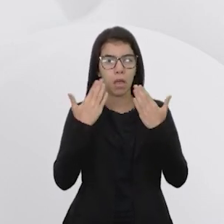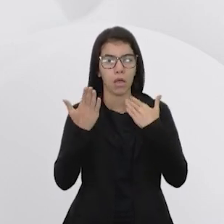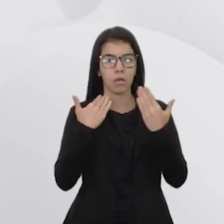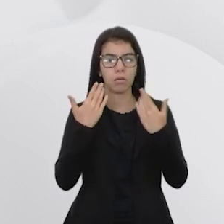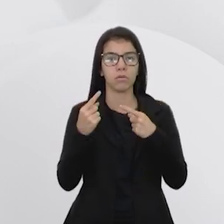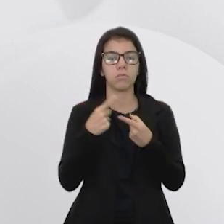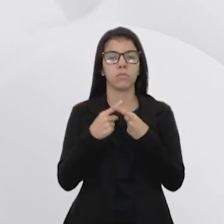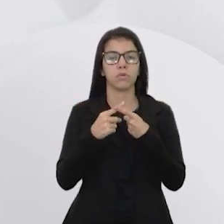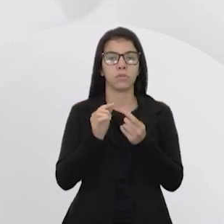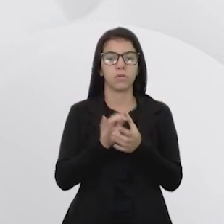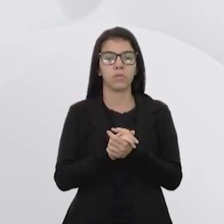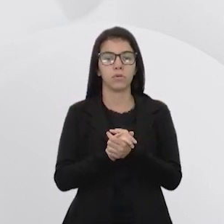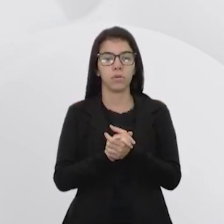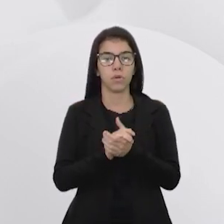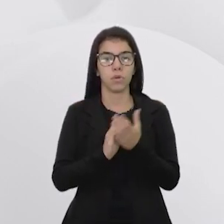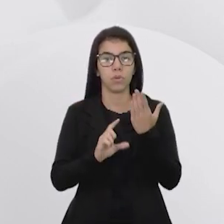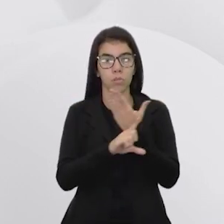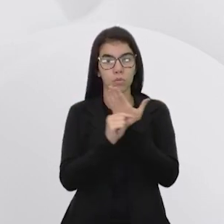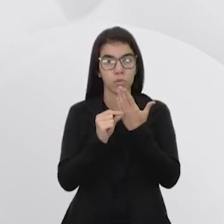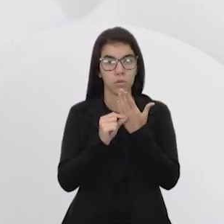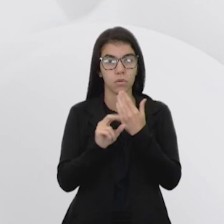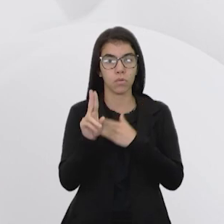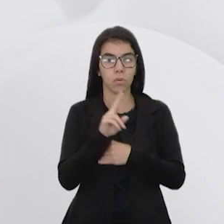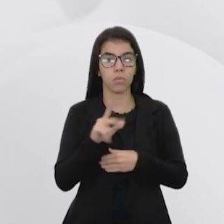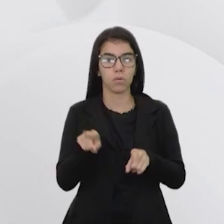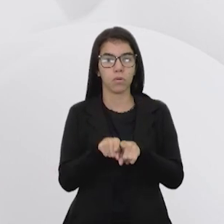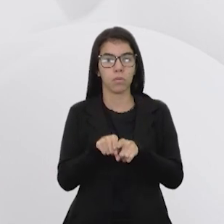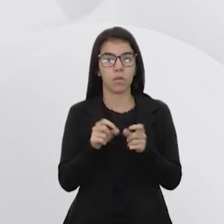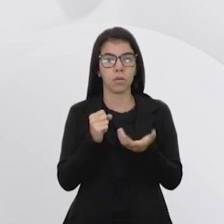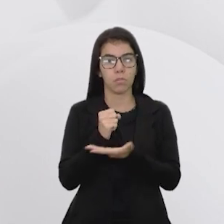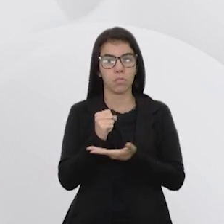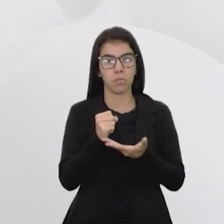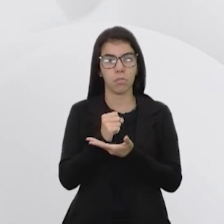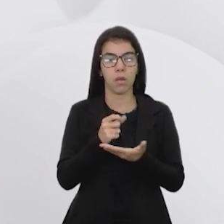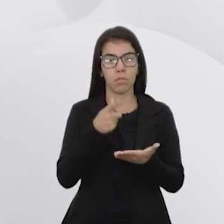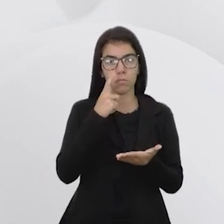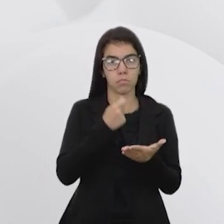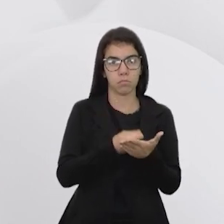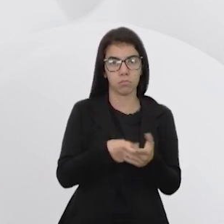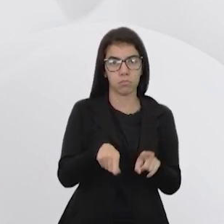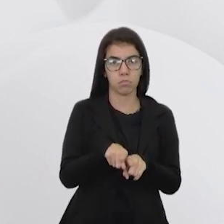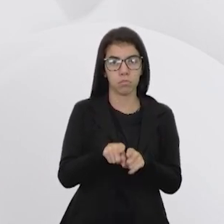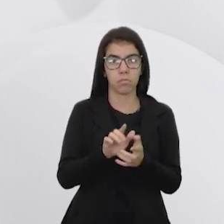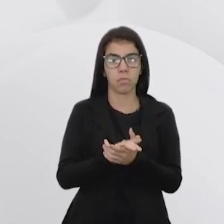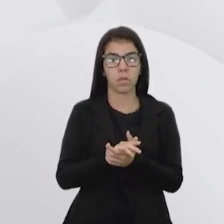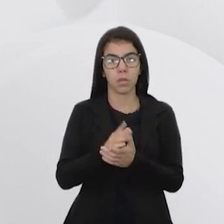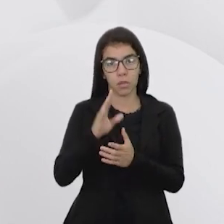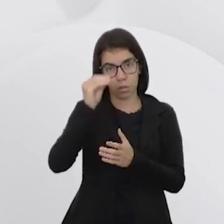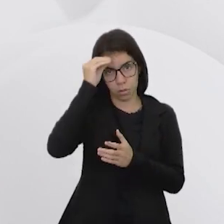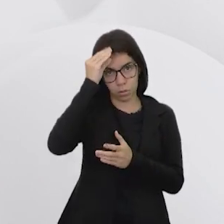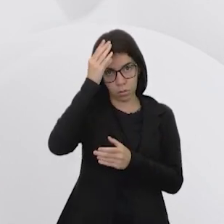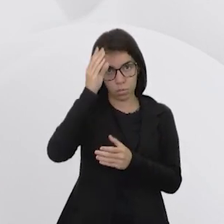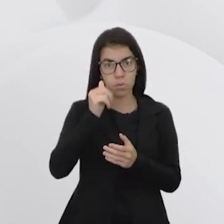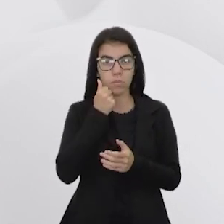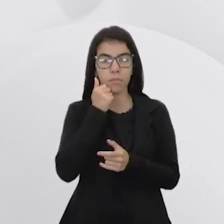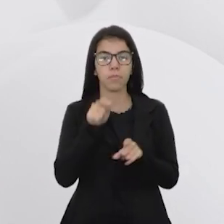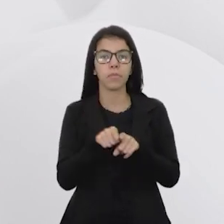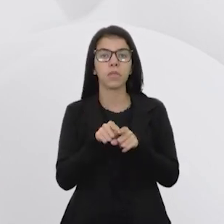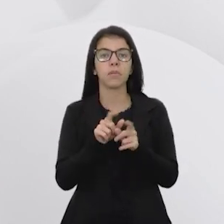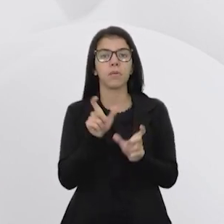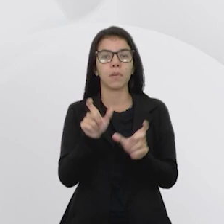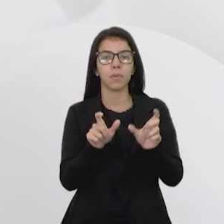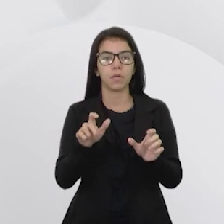esses autores utilizam argumentos baseados em evidências e conhecimento científico para convencerem os leitores